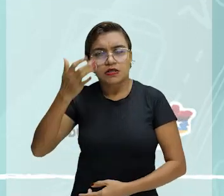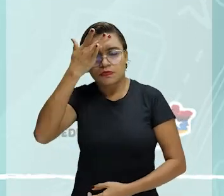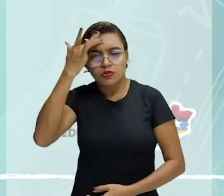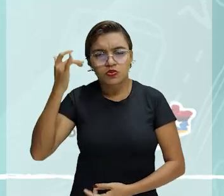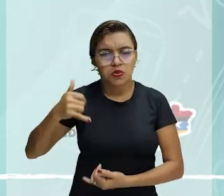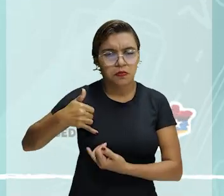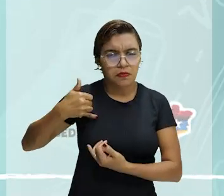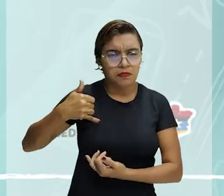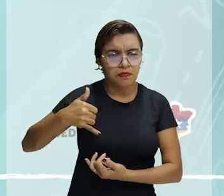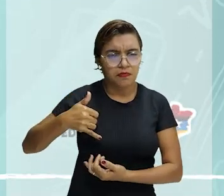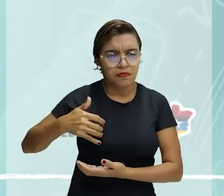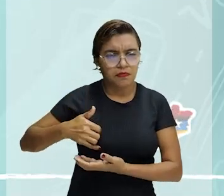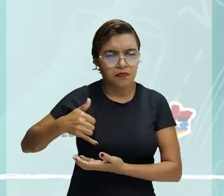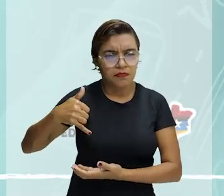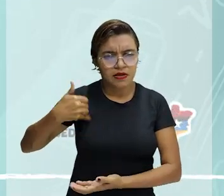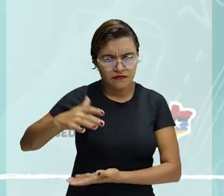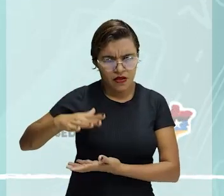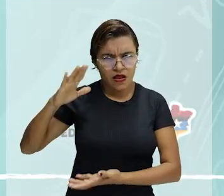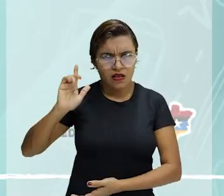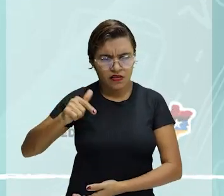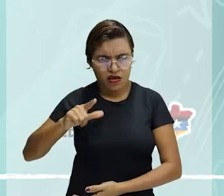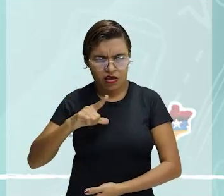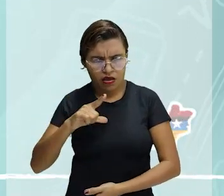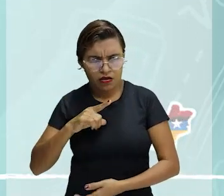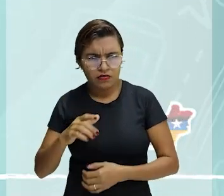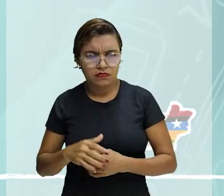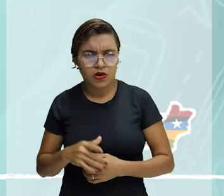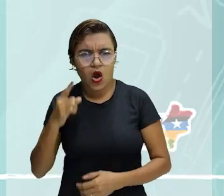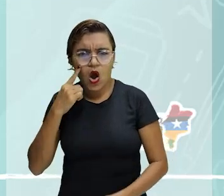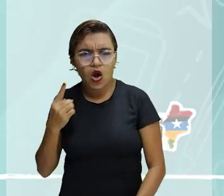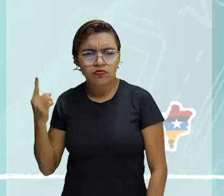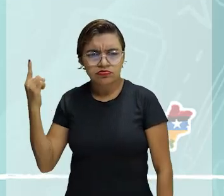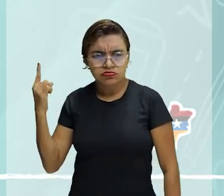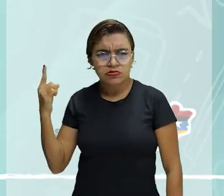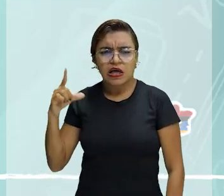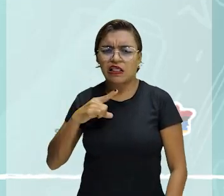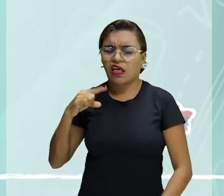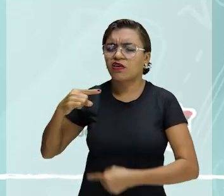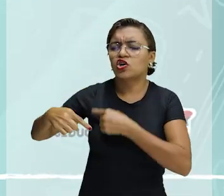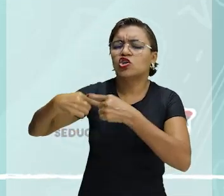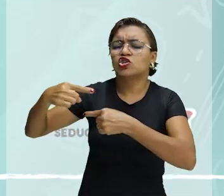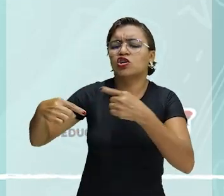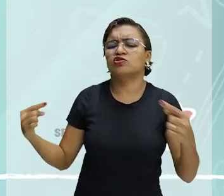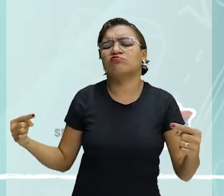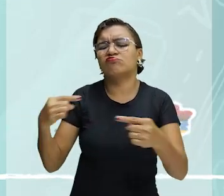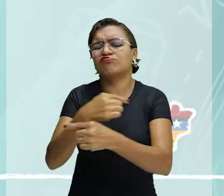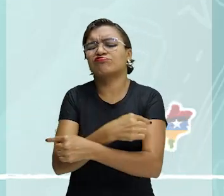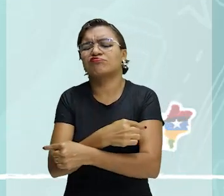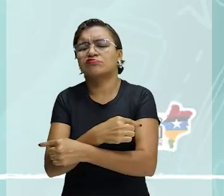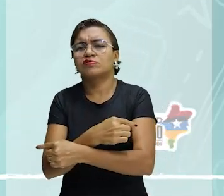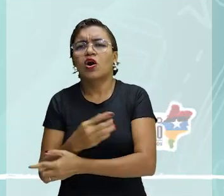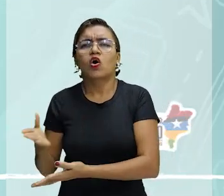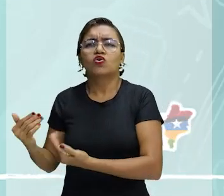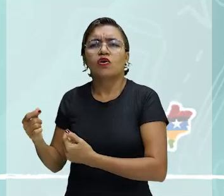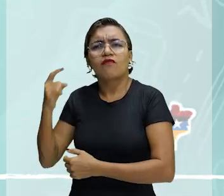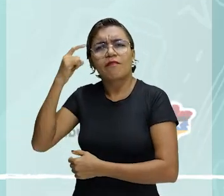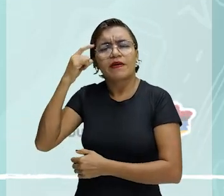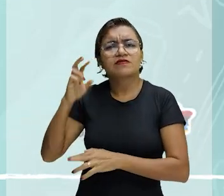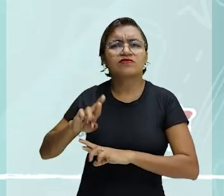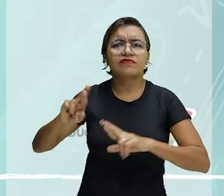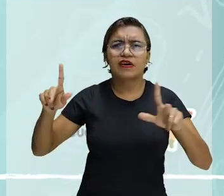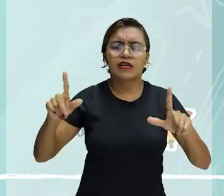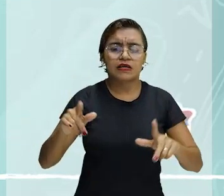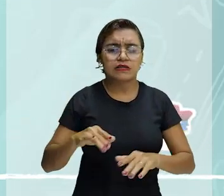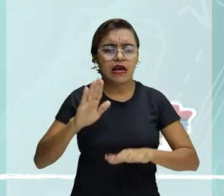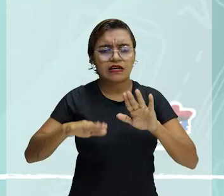saberia responder com exatidão. Há sempre uma eterna divergência entre gerações. Os jovens pensam de um jeito, às vezes estranho, que